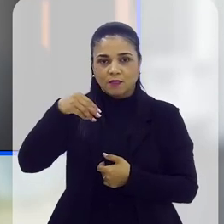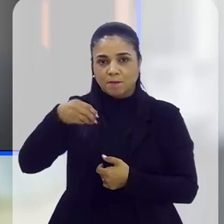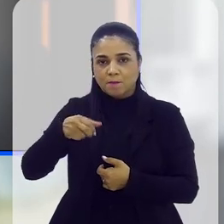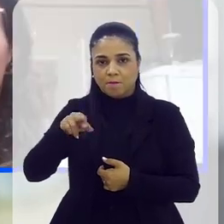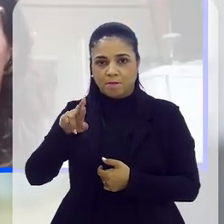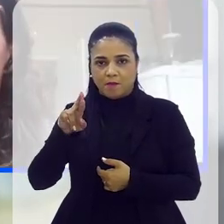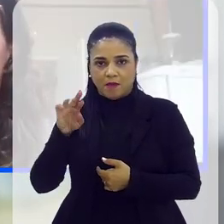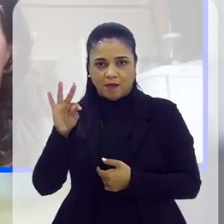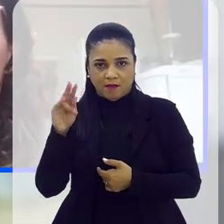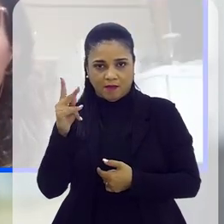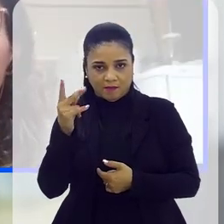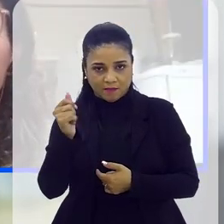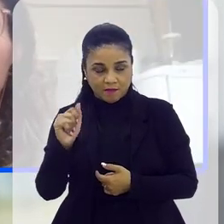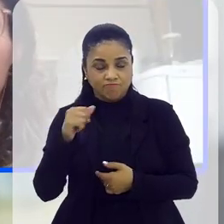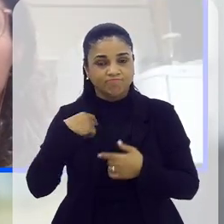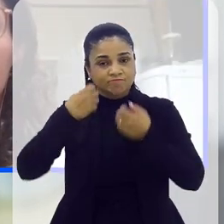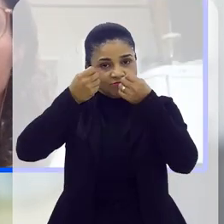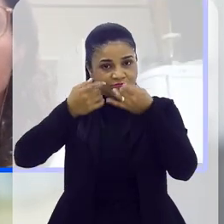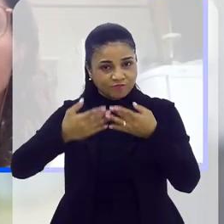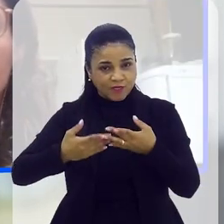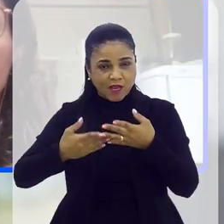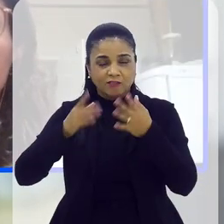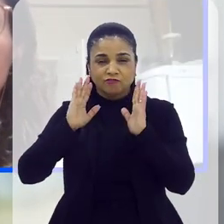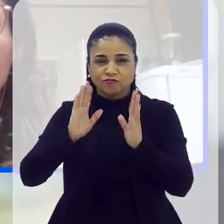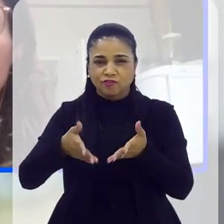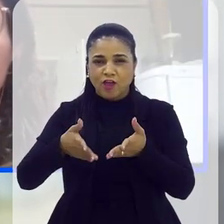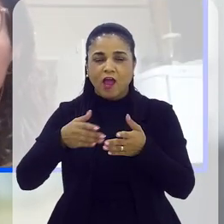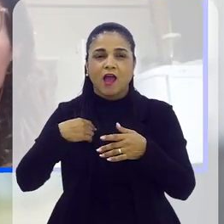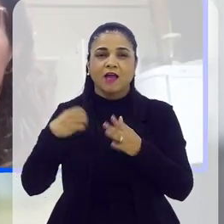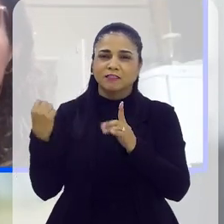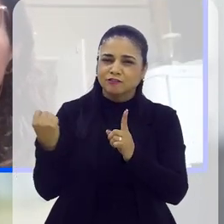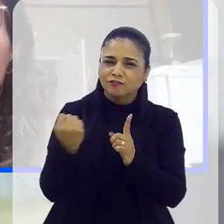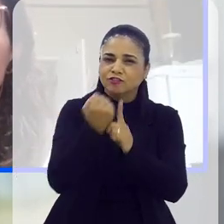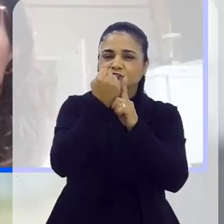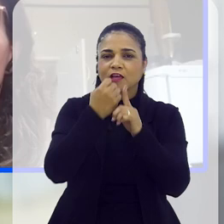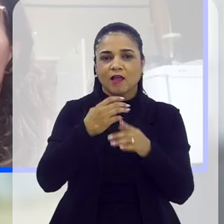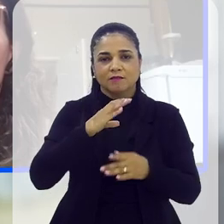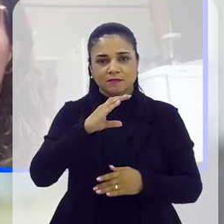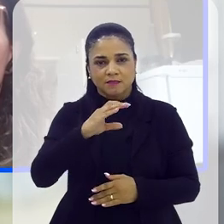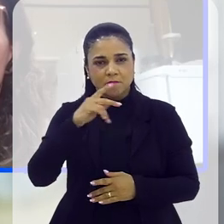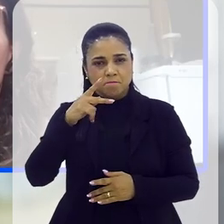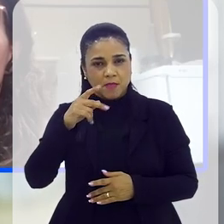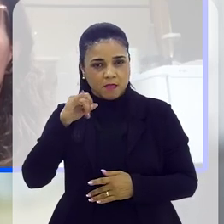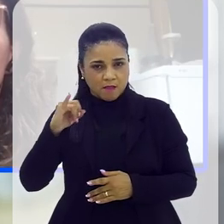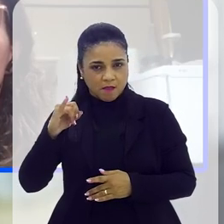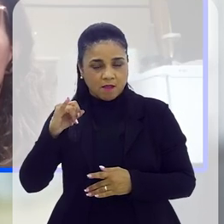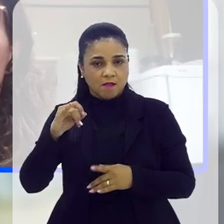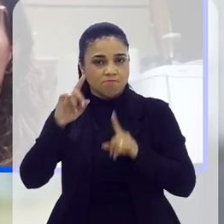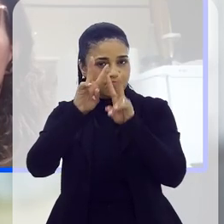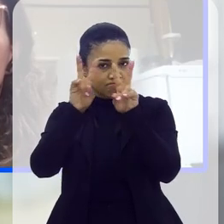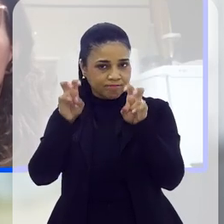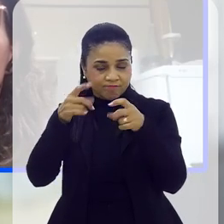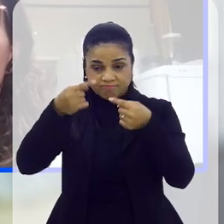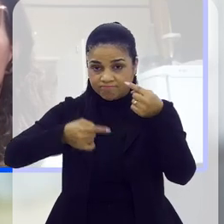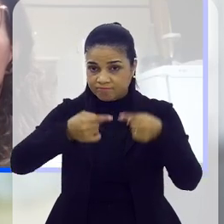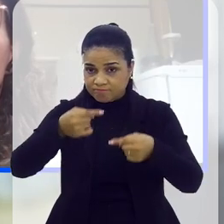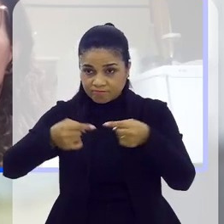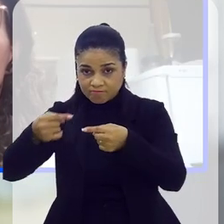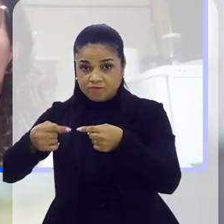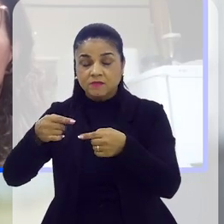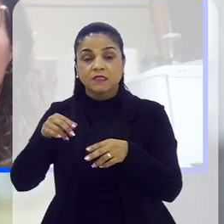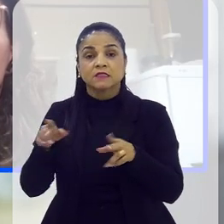a pouco para falar sobre isso, porque essa realmente é uma questão que já foi muito destacada nas audiências da CPI, mas